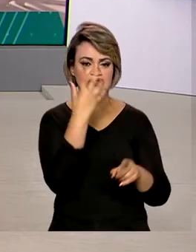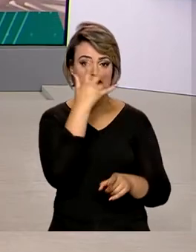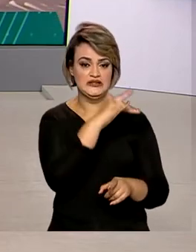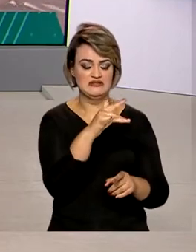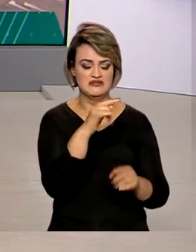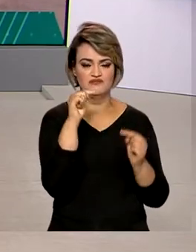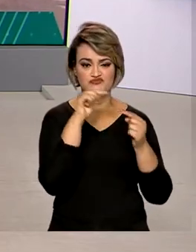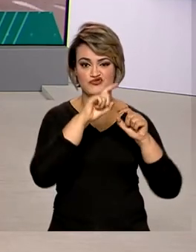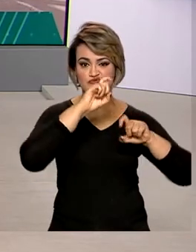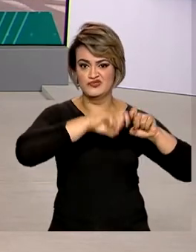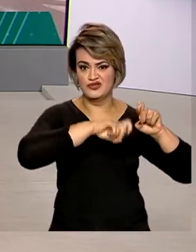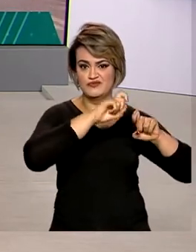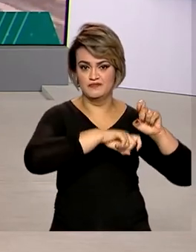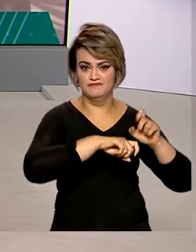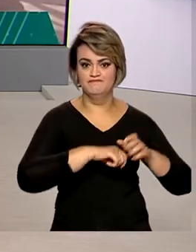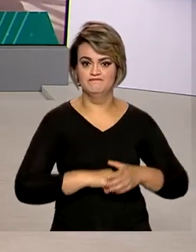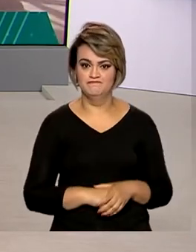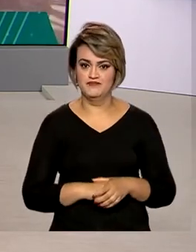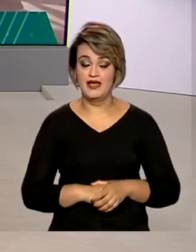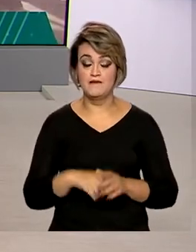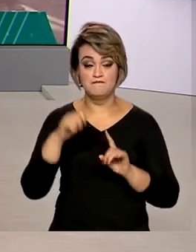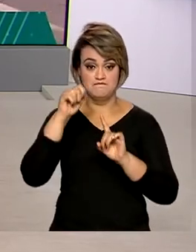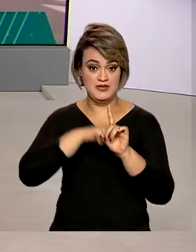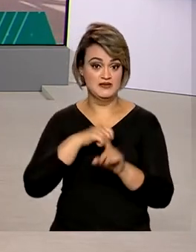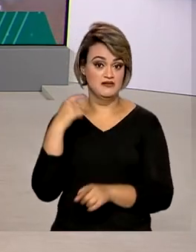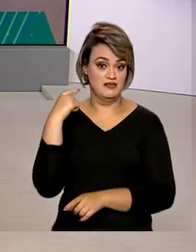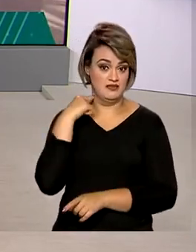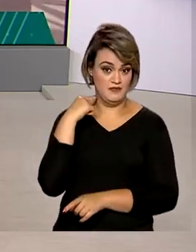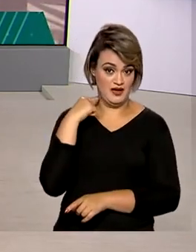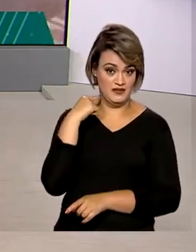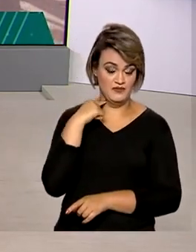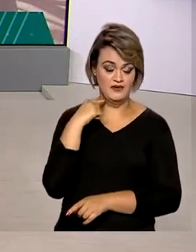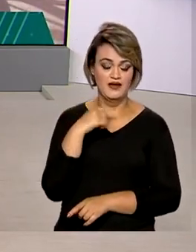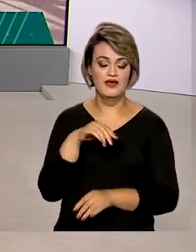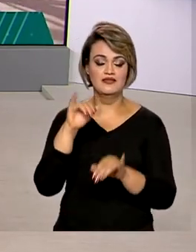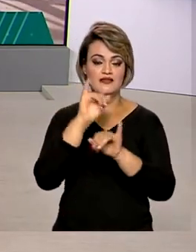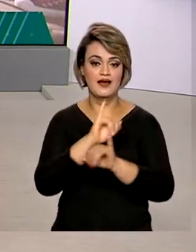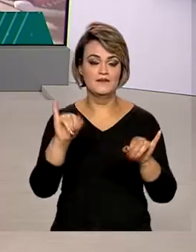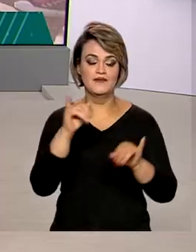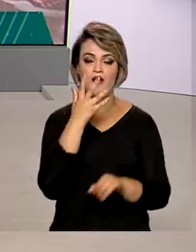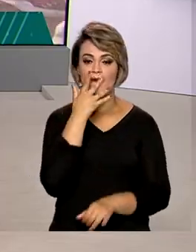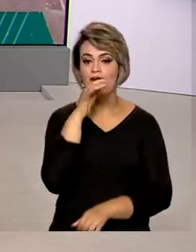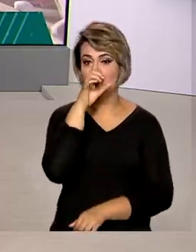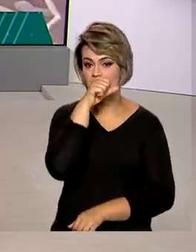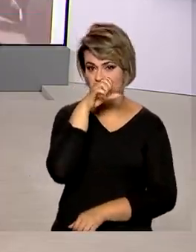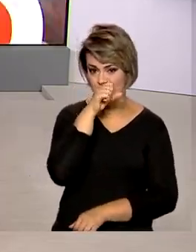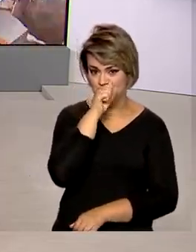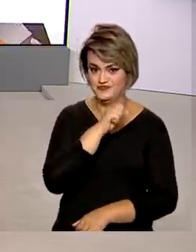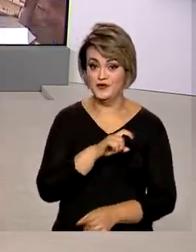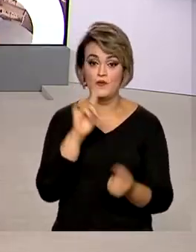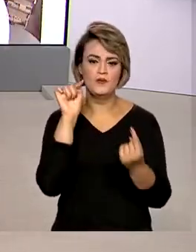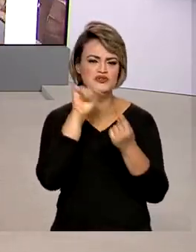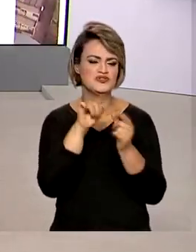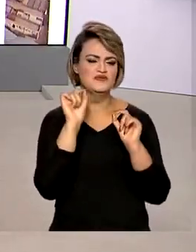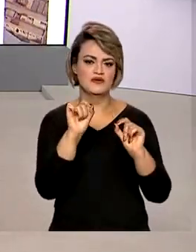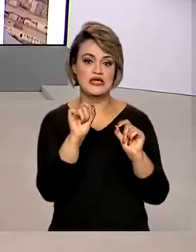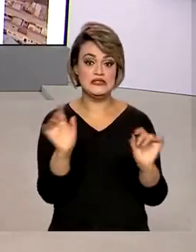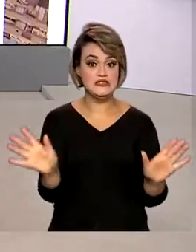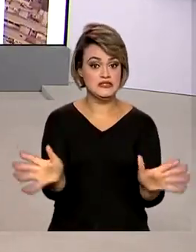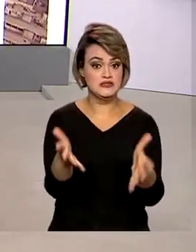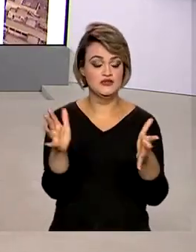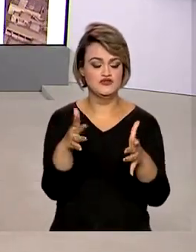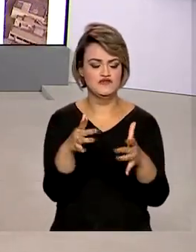sexual de crianças e adolescentes. Este mês é marcado pela campanha Maio Laranja. A meta é reforçar o